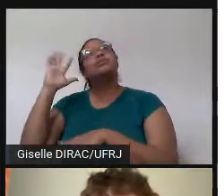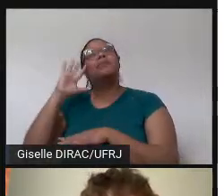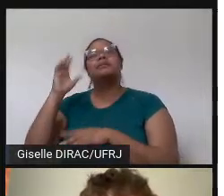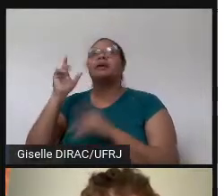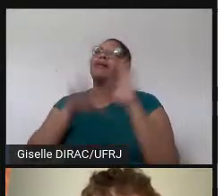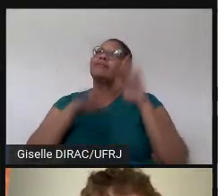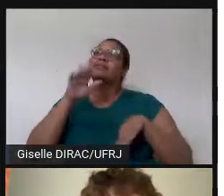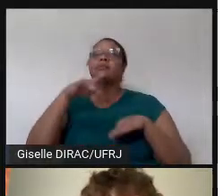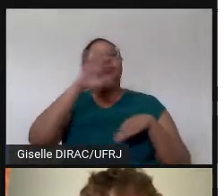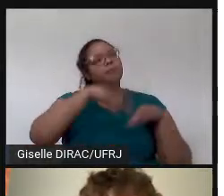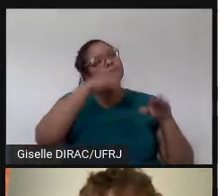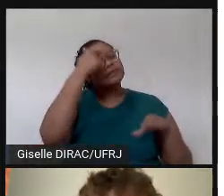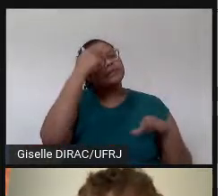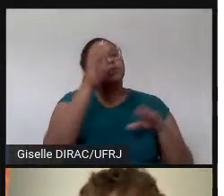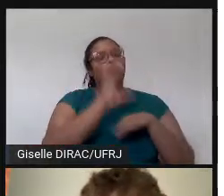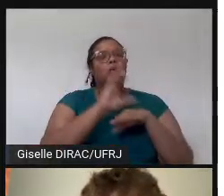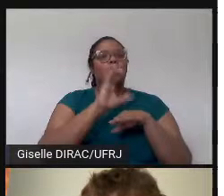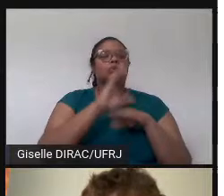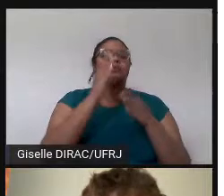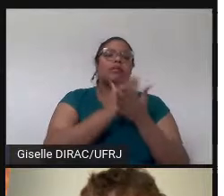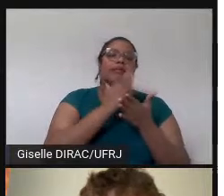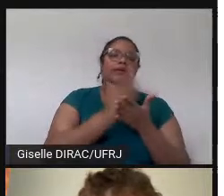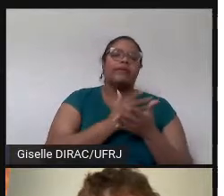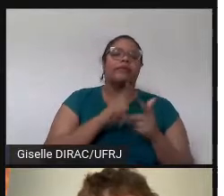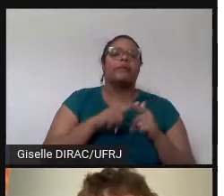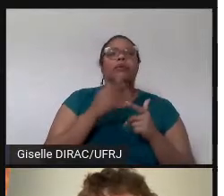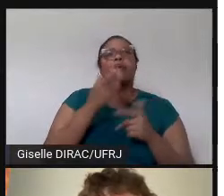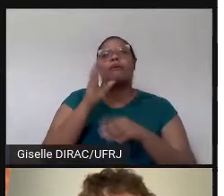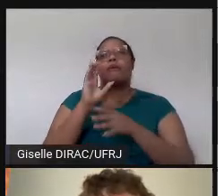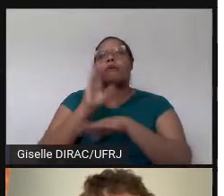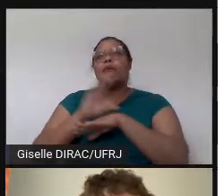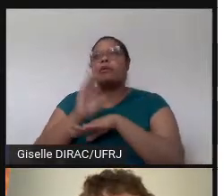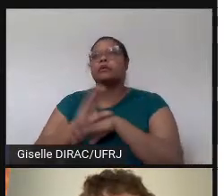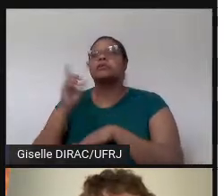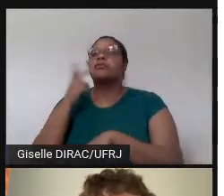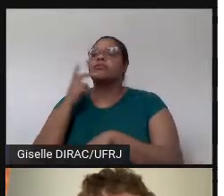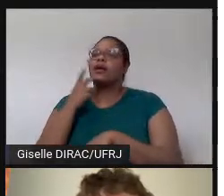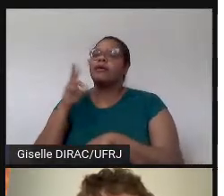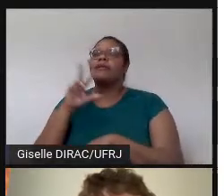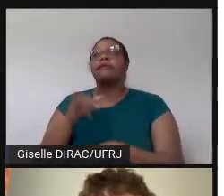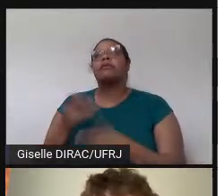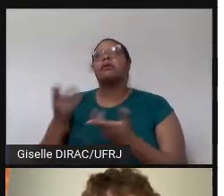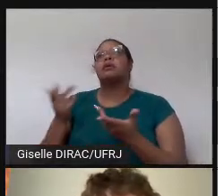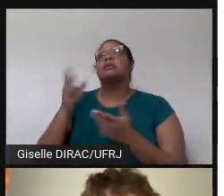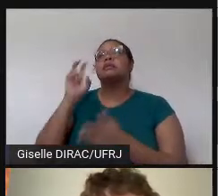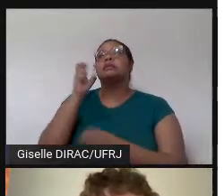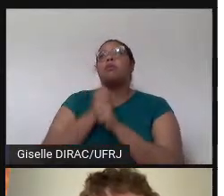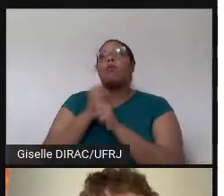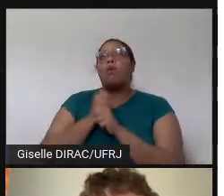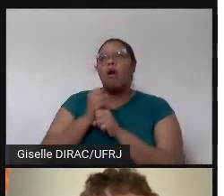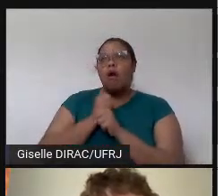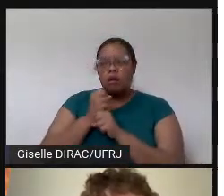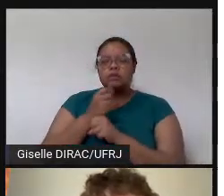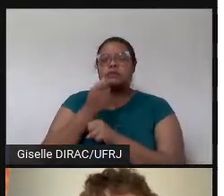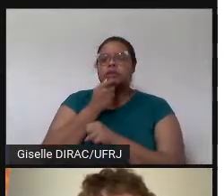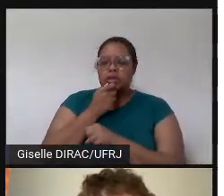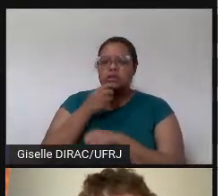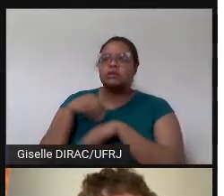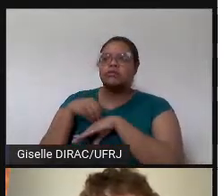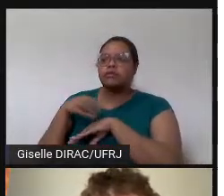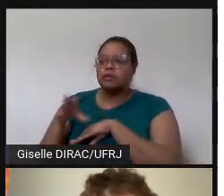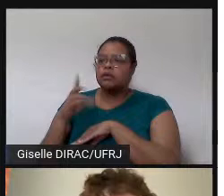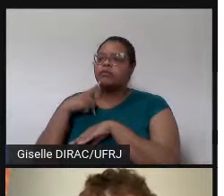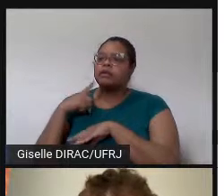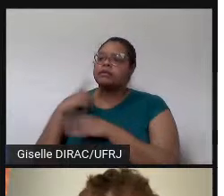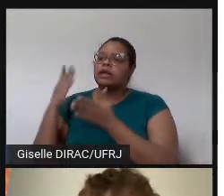exemplo, cursos livres, esses cursinhos que tem por aí, e aí pensar, ah, vai ser um curso de cinco anos de inglês que eles vão oferecer, vai